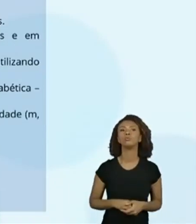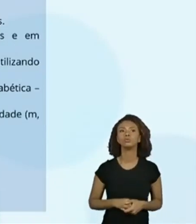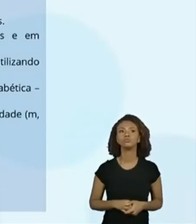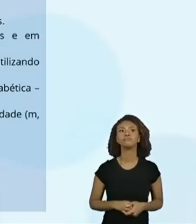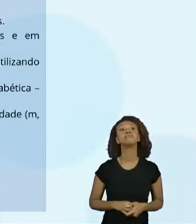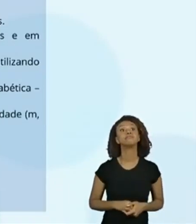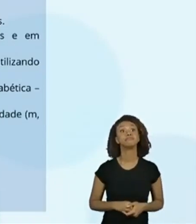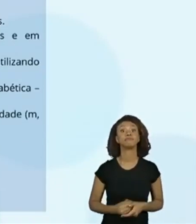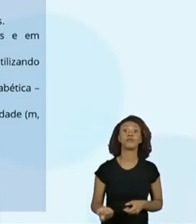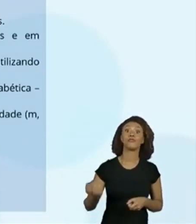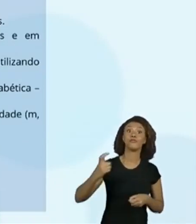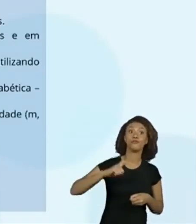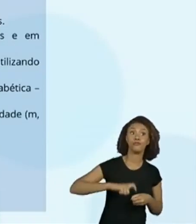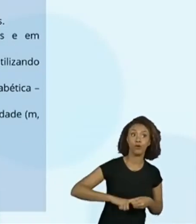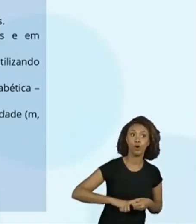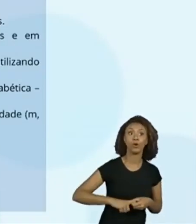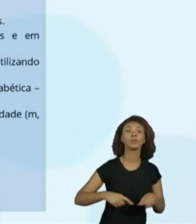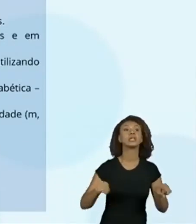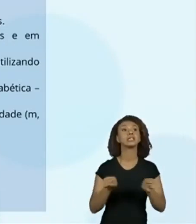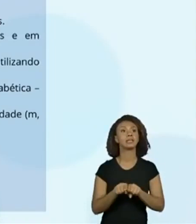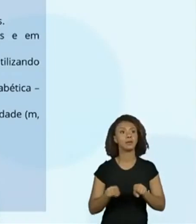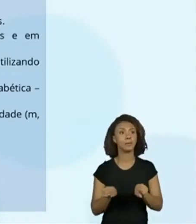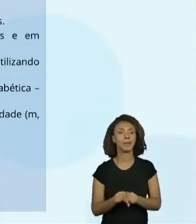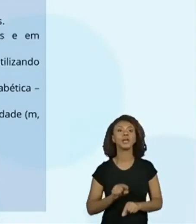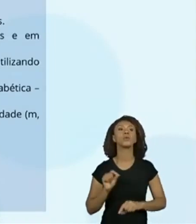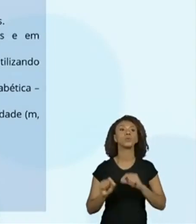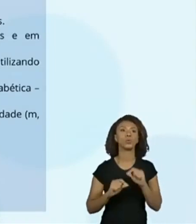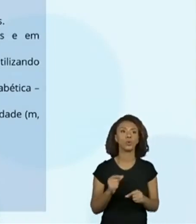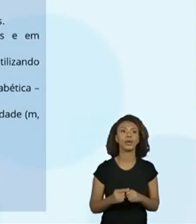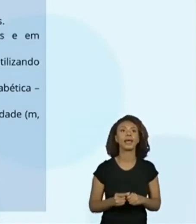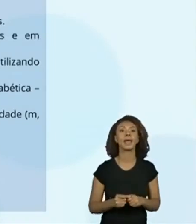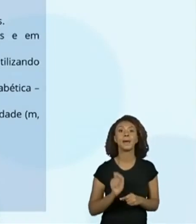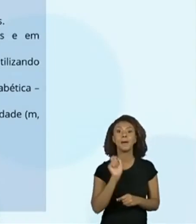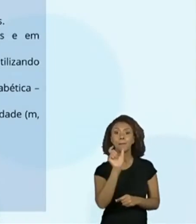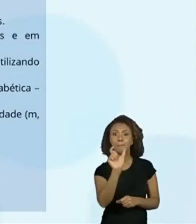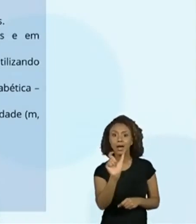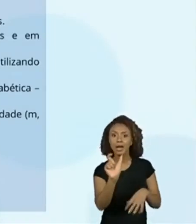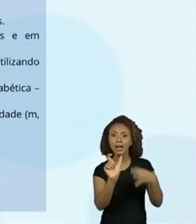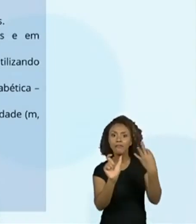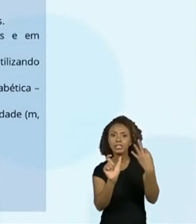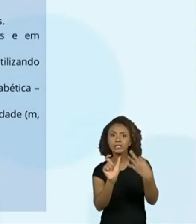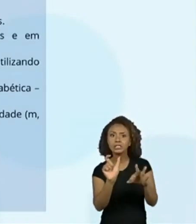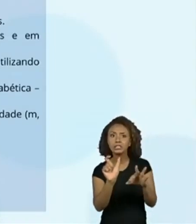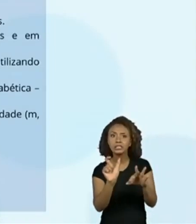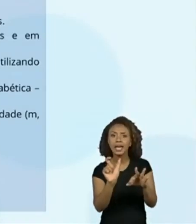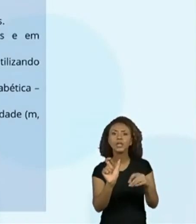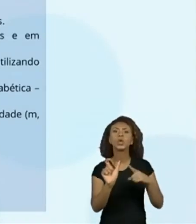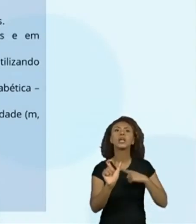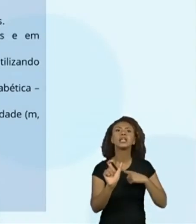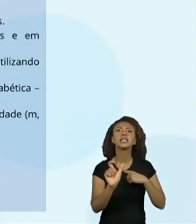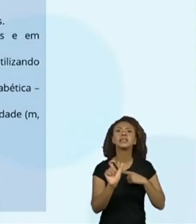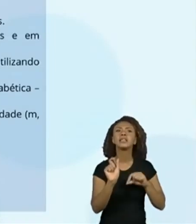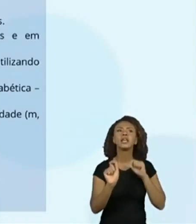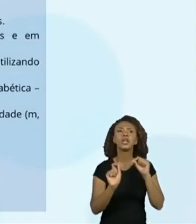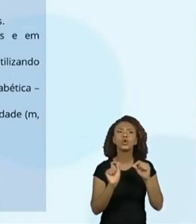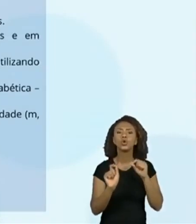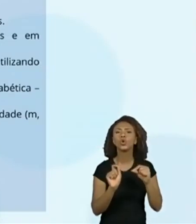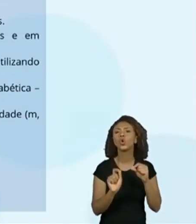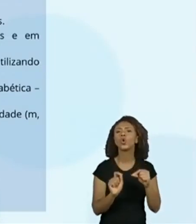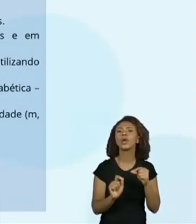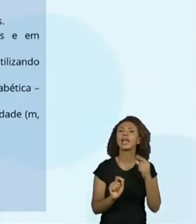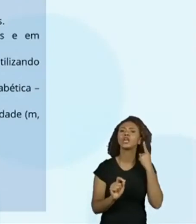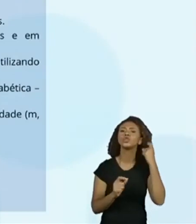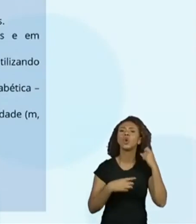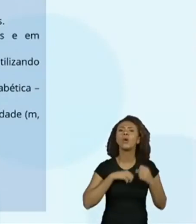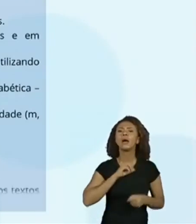Voltamos para a habilidade do segundo ano, grafar corretamente palavras com marcas de nasalidade, M e N, sinal